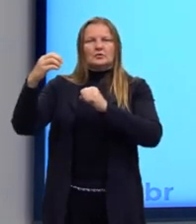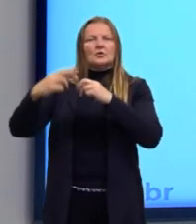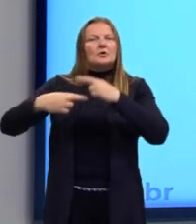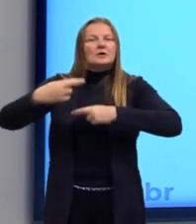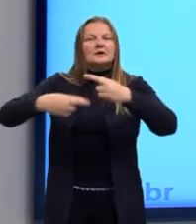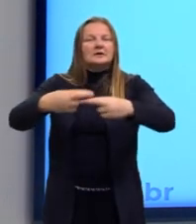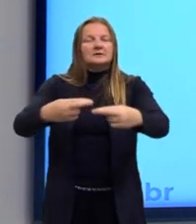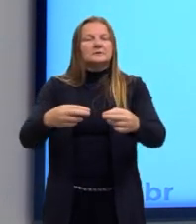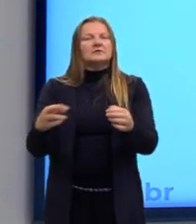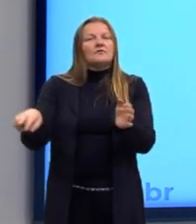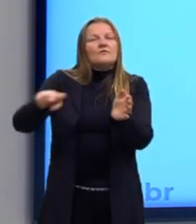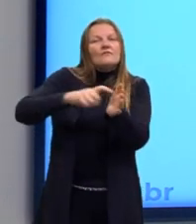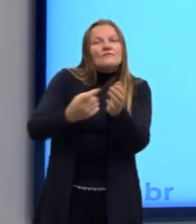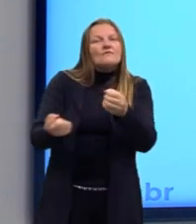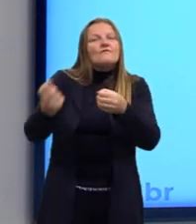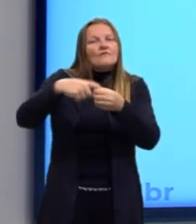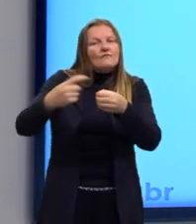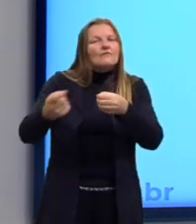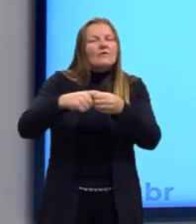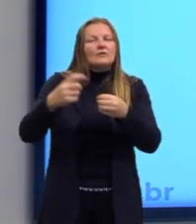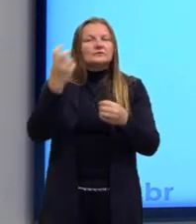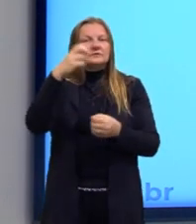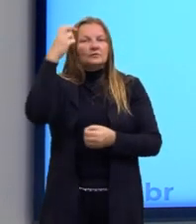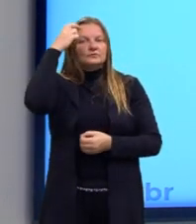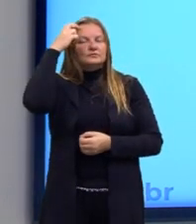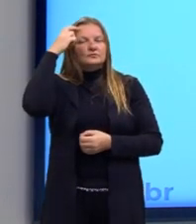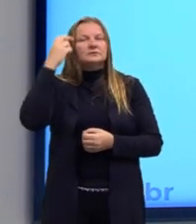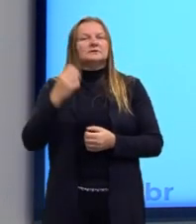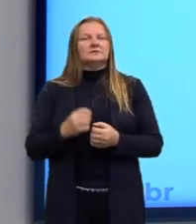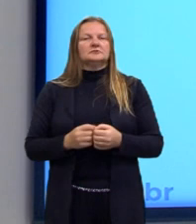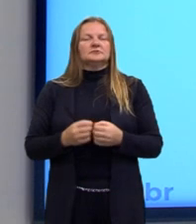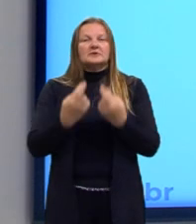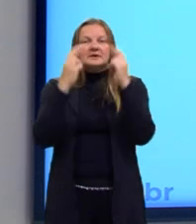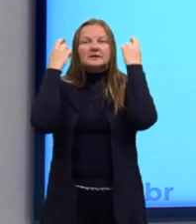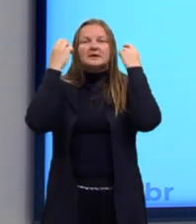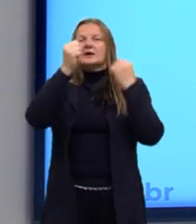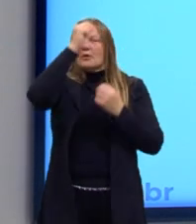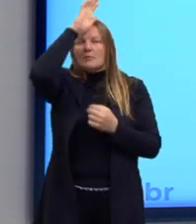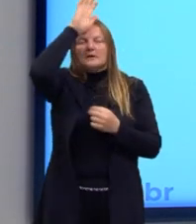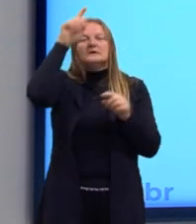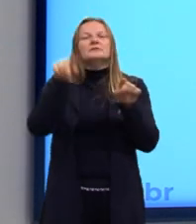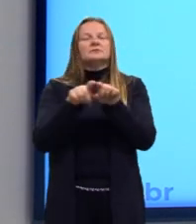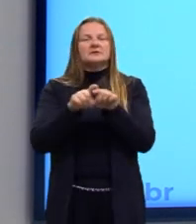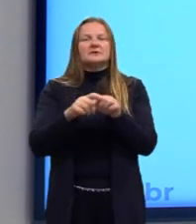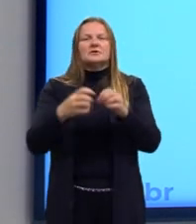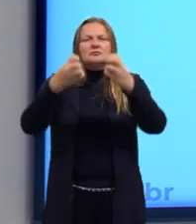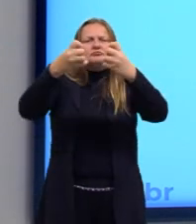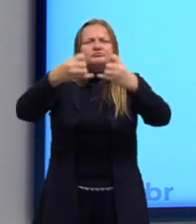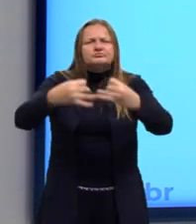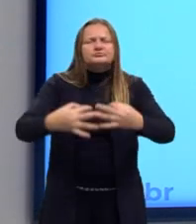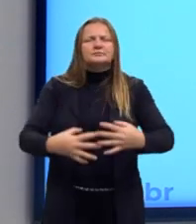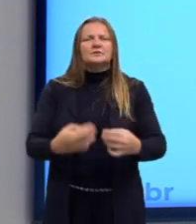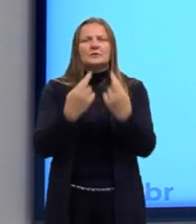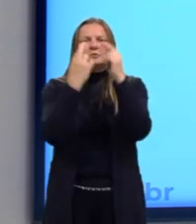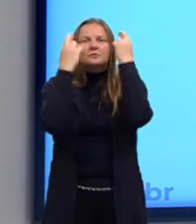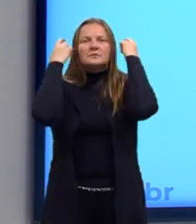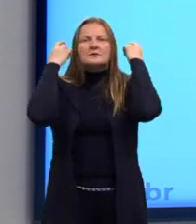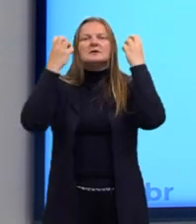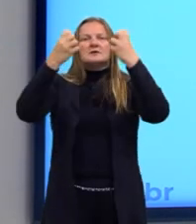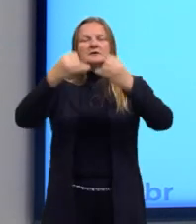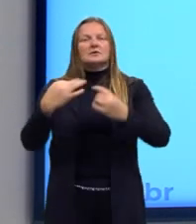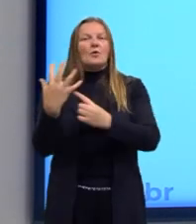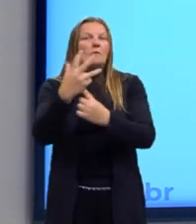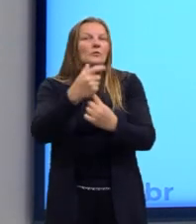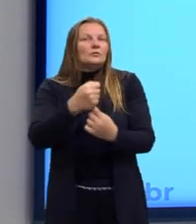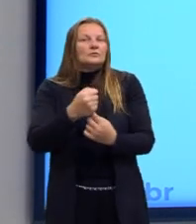cultura greco-romana. O homem centro do universo. E aqui surgem algumas coisas. Algumas explicações gregas para a